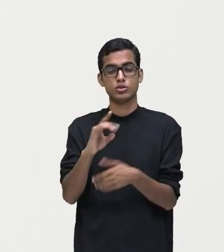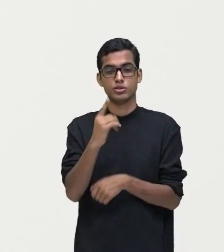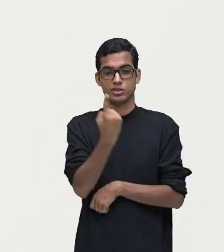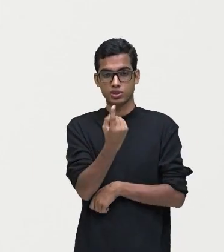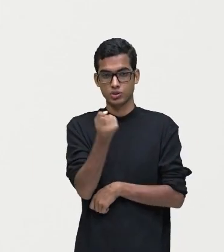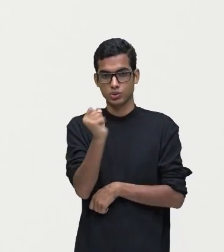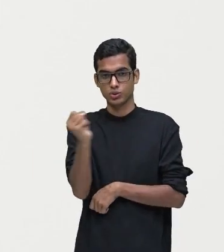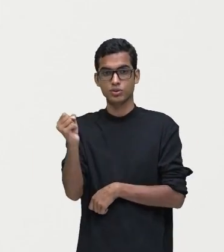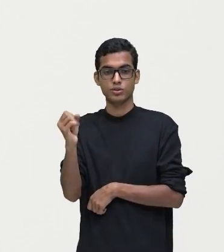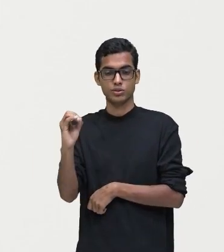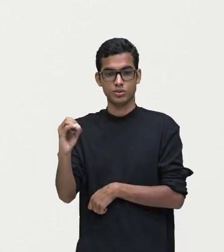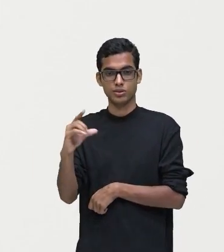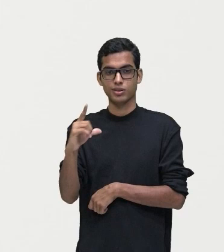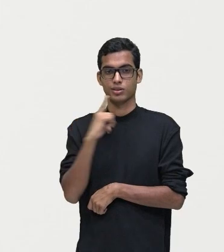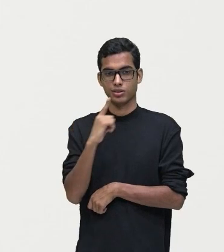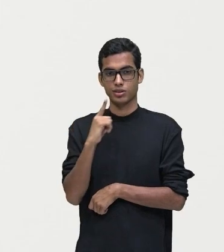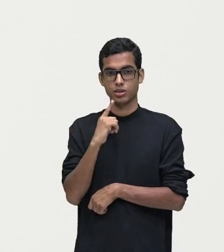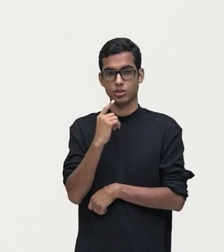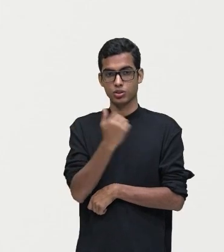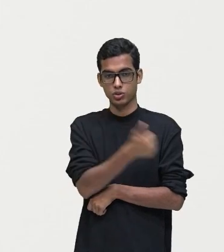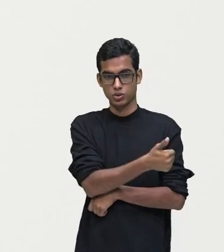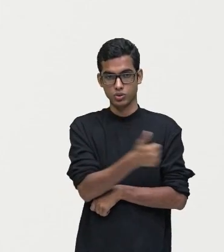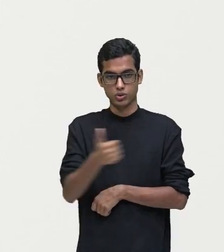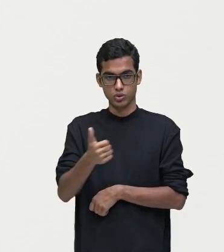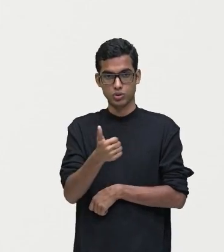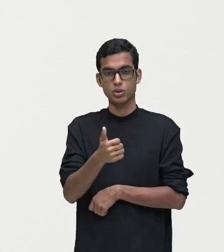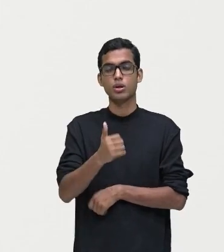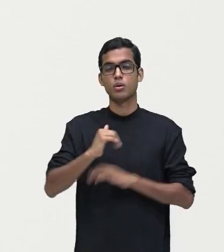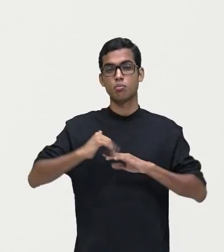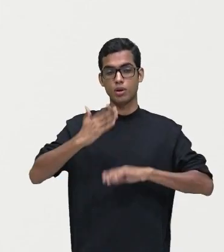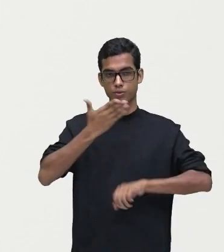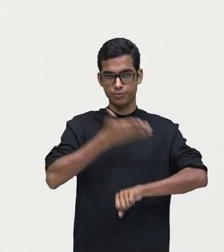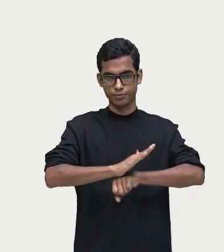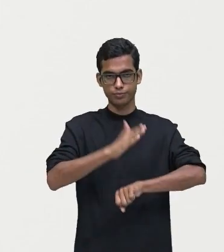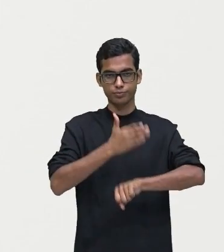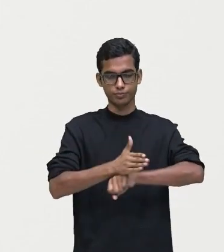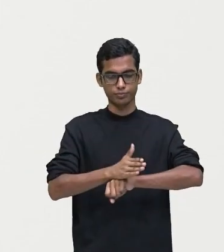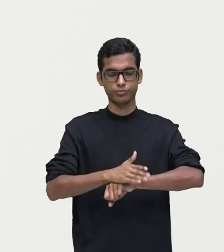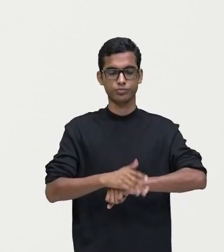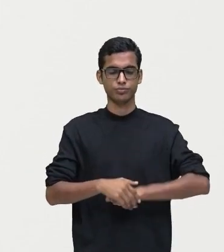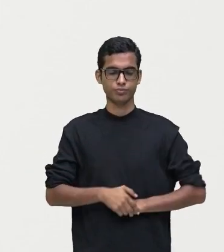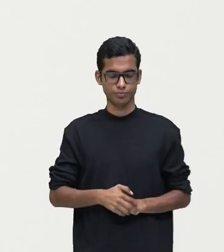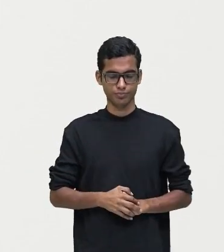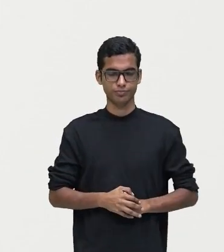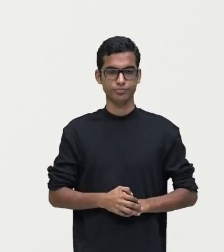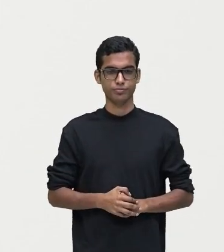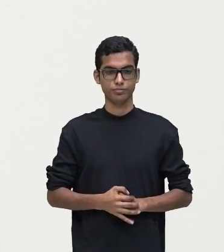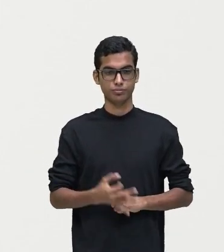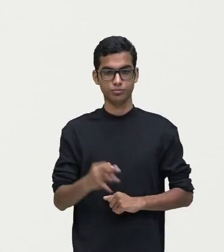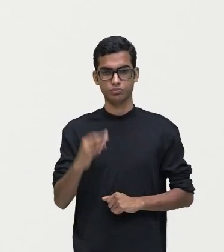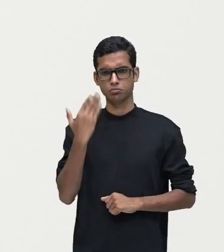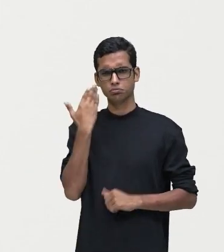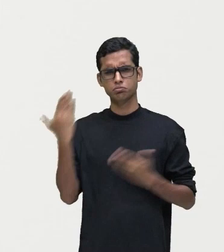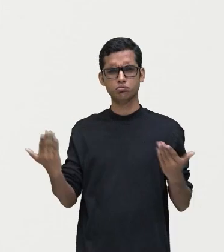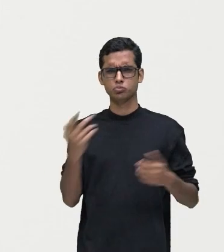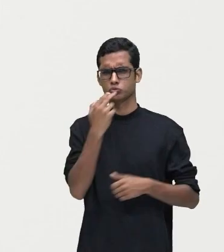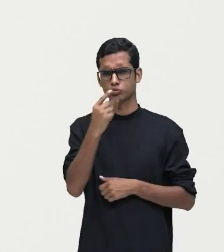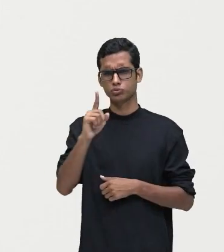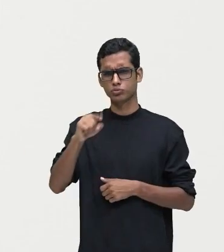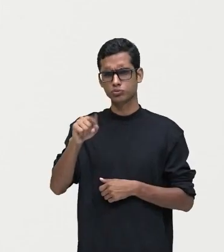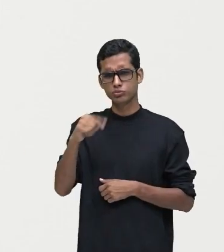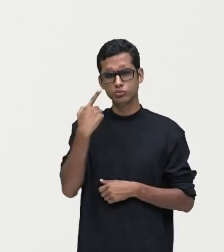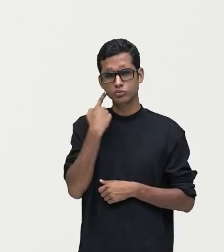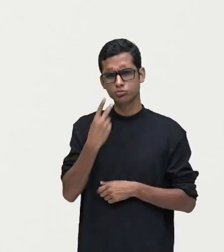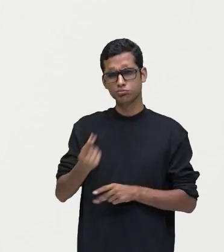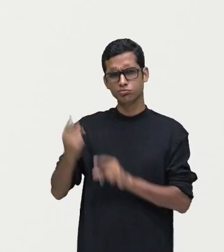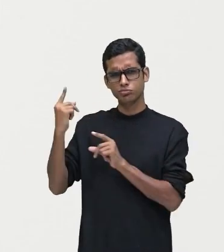sobrevivem e 11 são os mais praticados, certo? E que idiomas eram esses, pessoal?